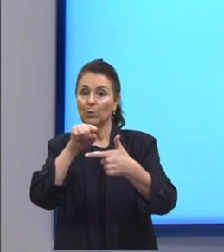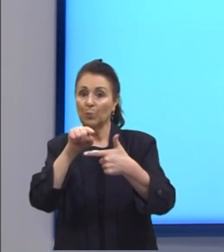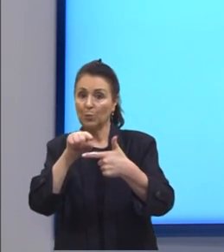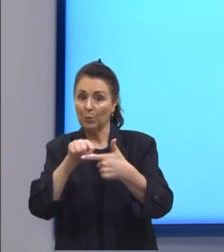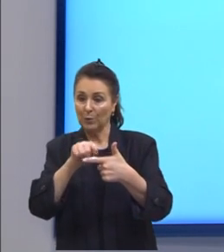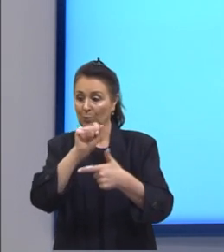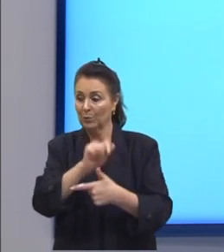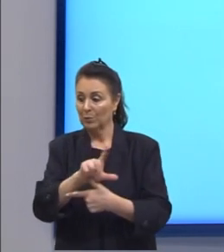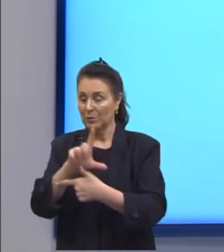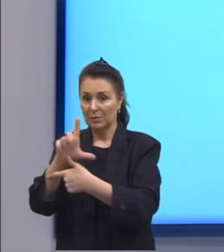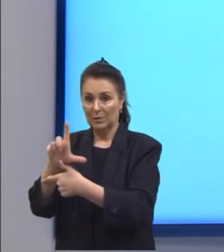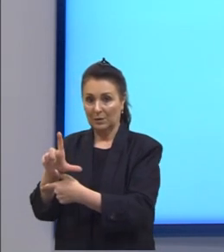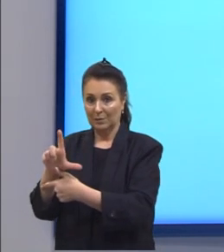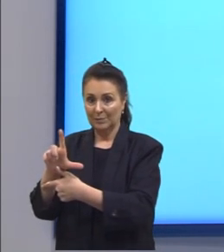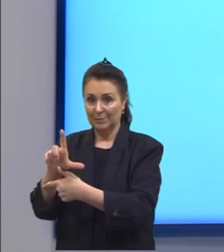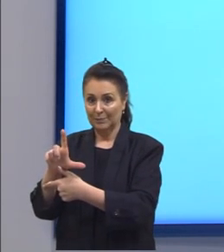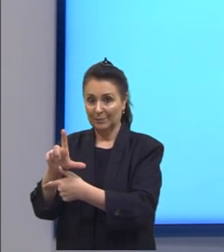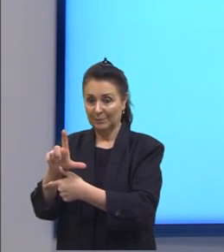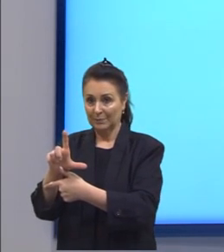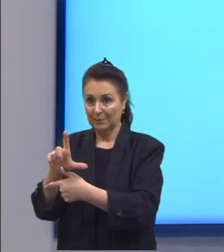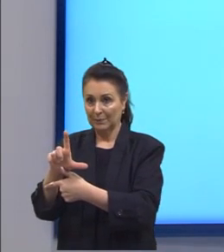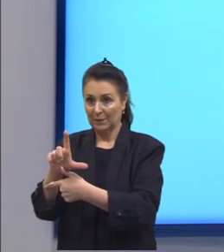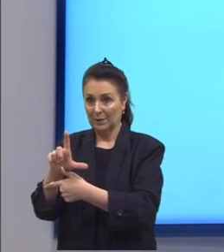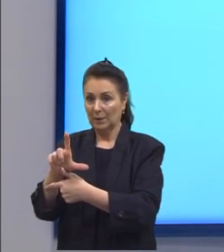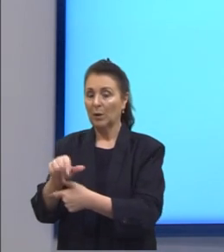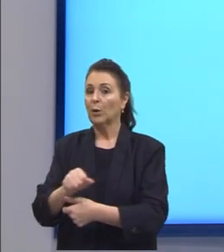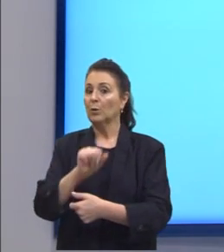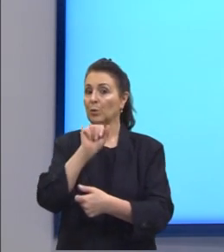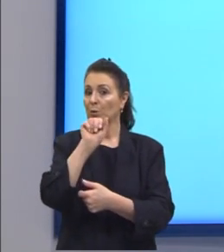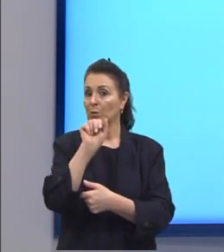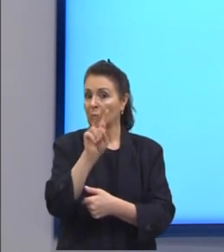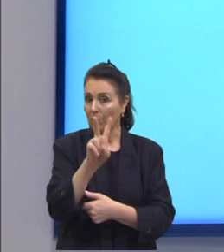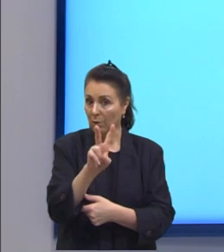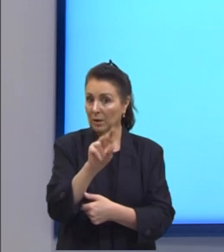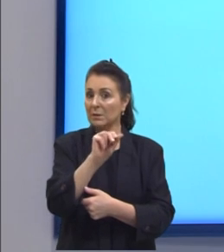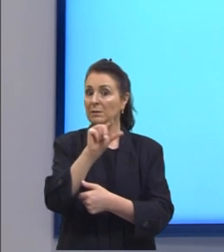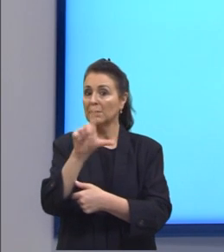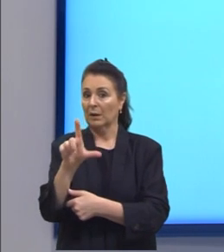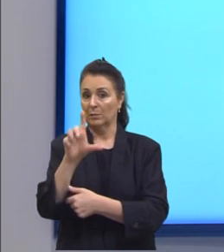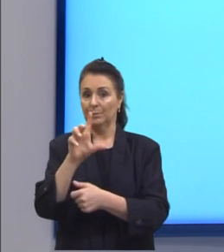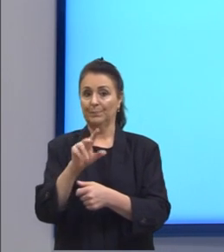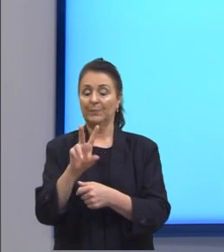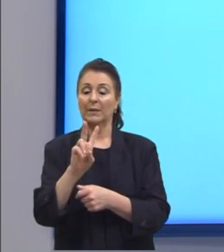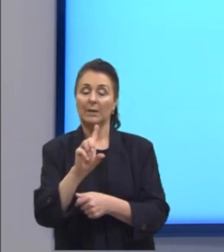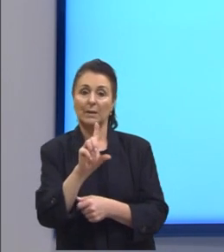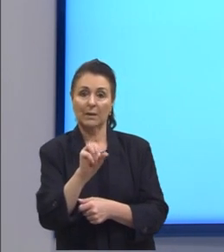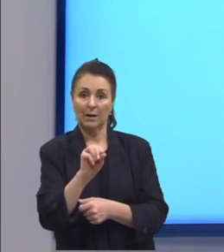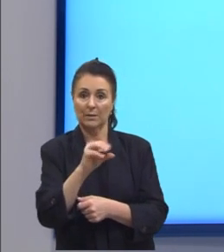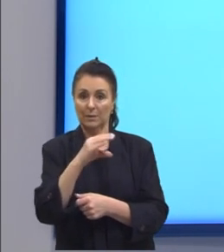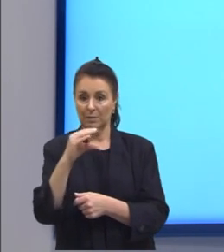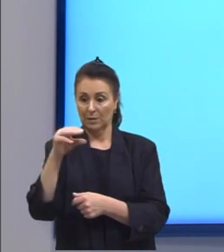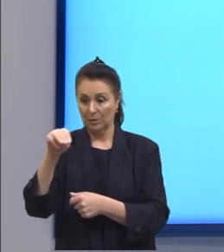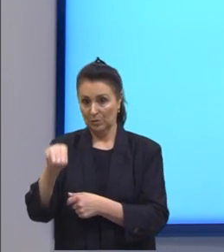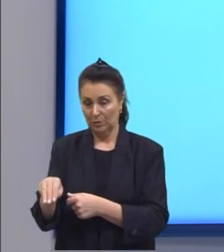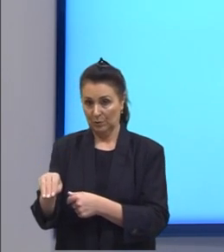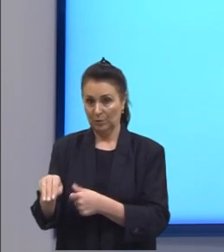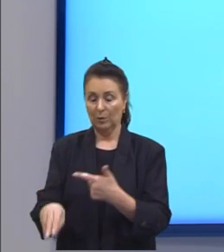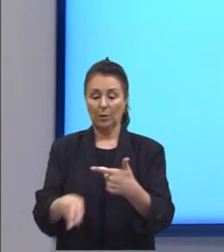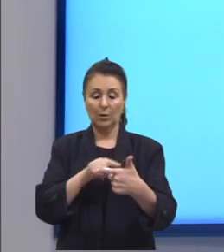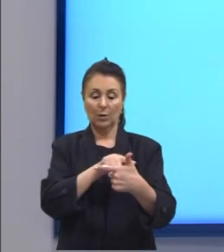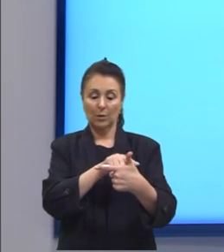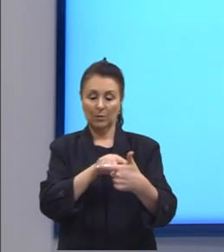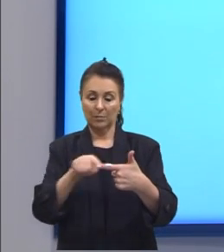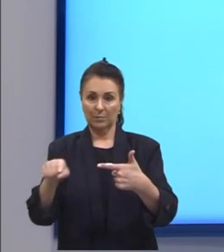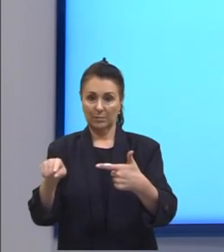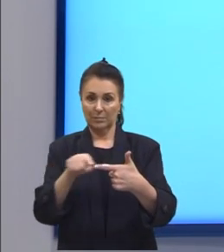os lados tá aqui nós temos que os dois lados mediam 10 centímetros né e o cosseno do ângulo de